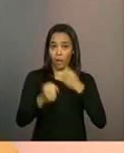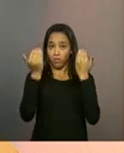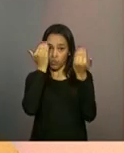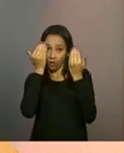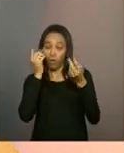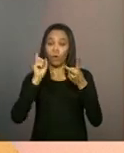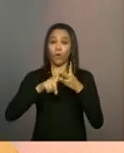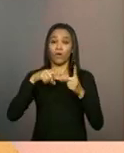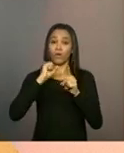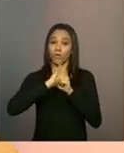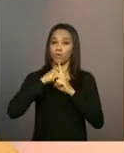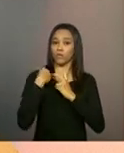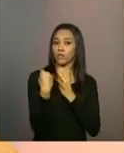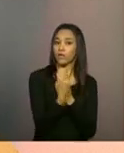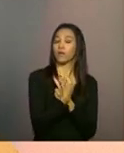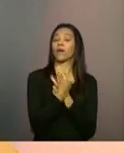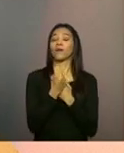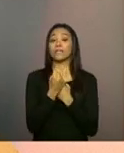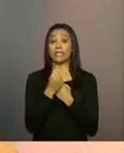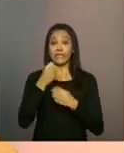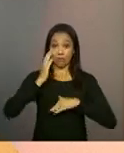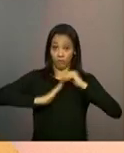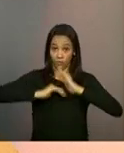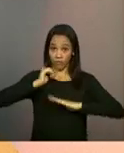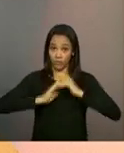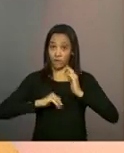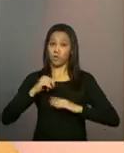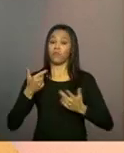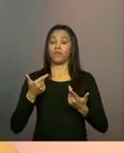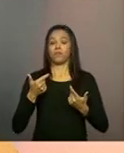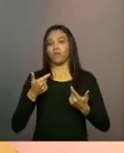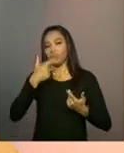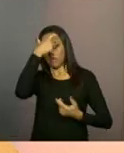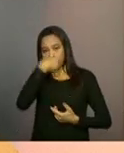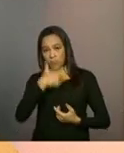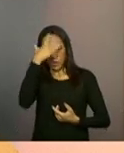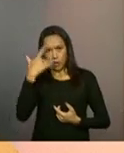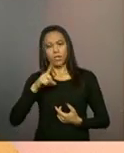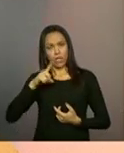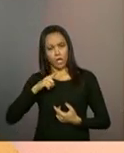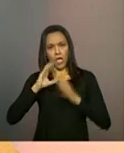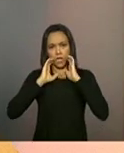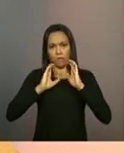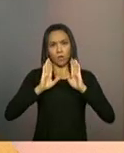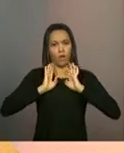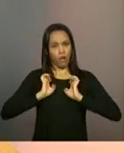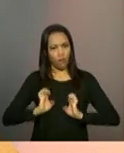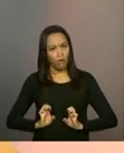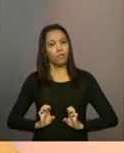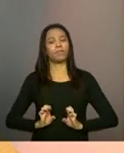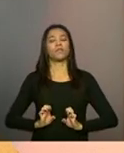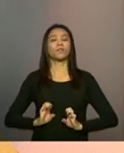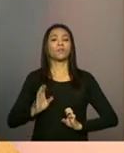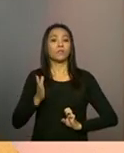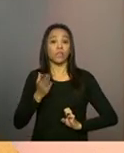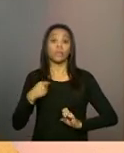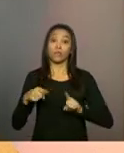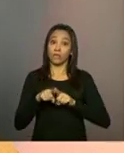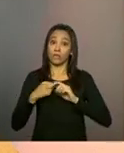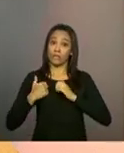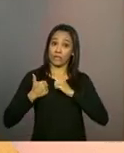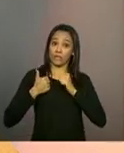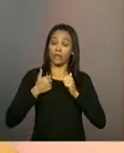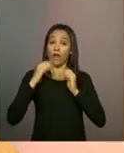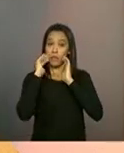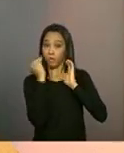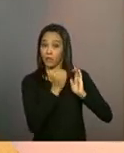sociais. E a ideia é que esses técnicos, eles se baseiem em princípios éticos para a atuação, inclusive seguindo seus códigos de ética,